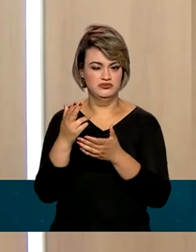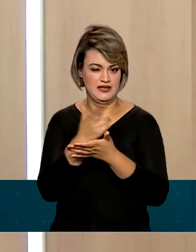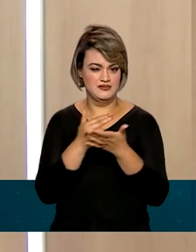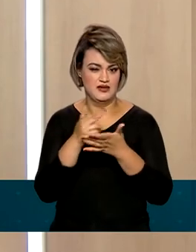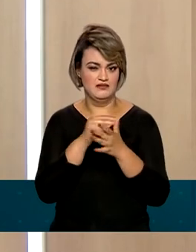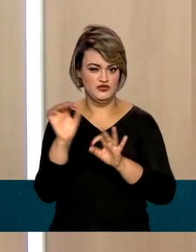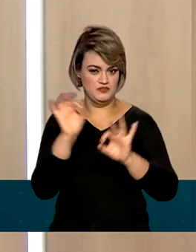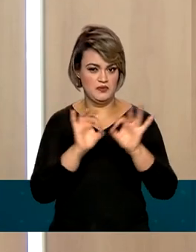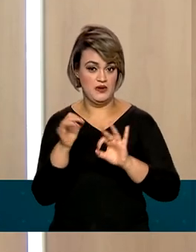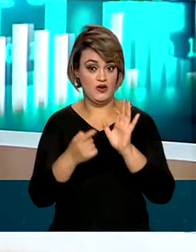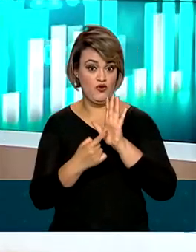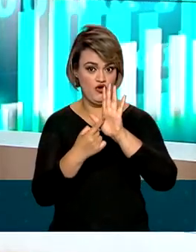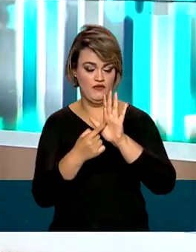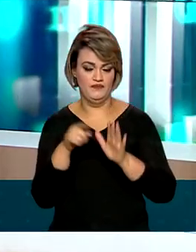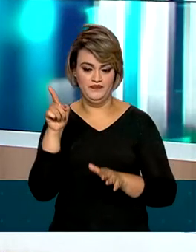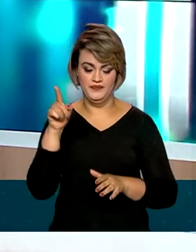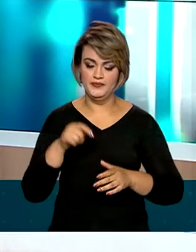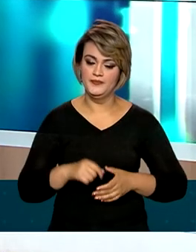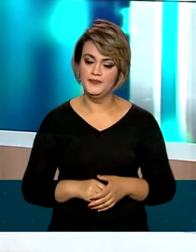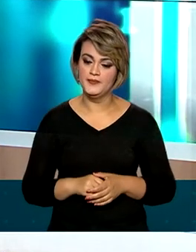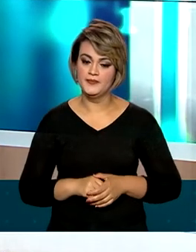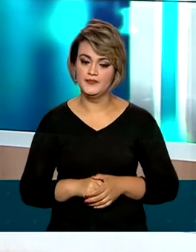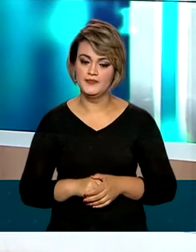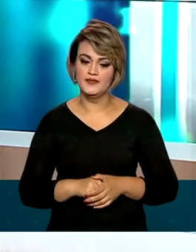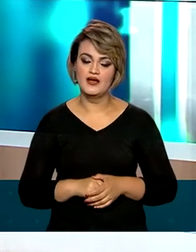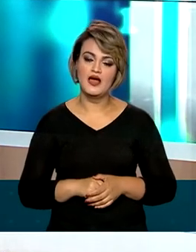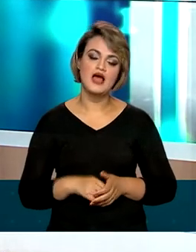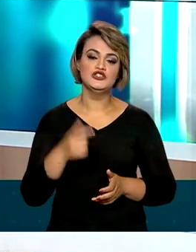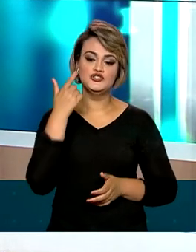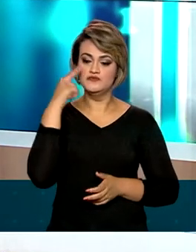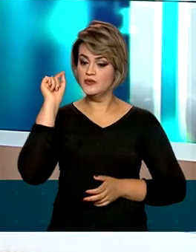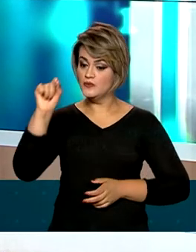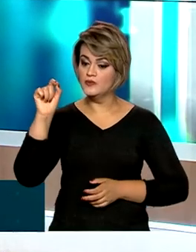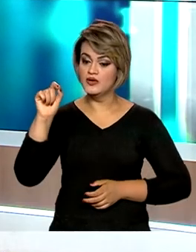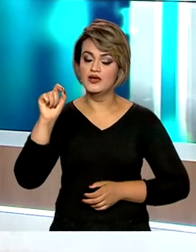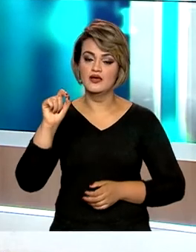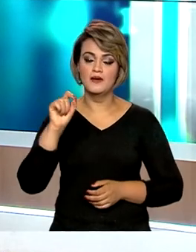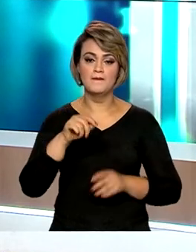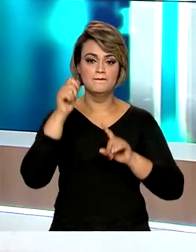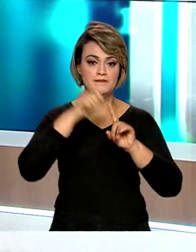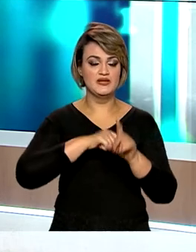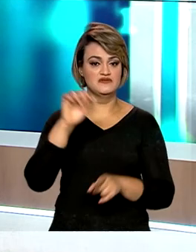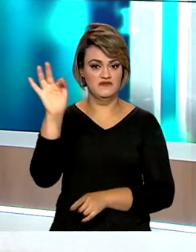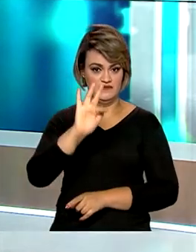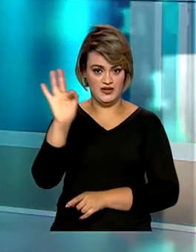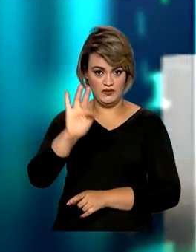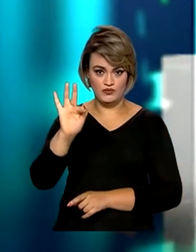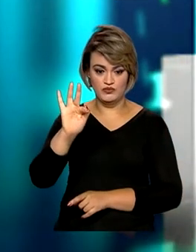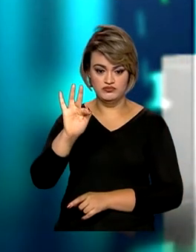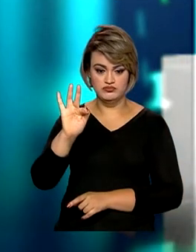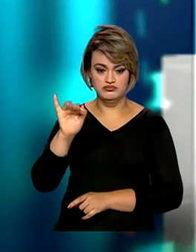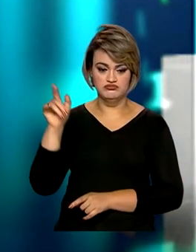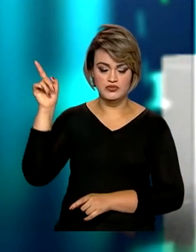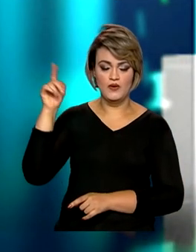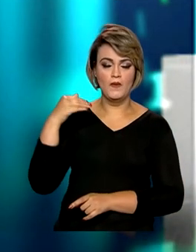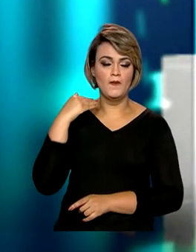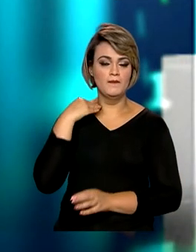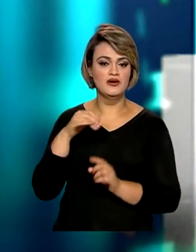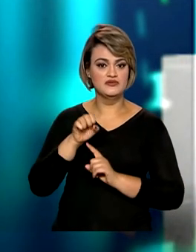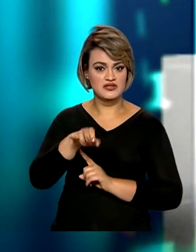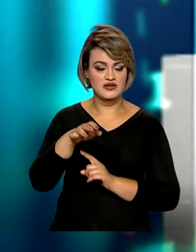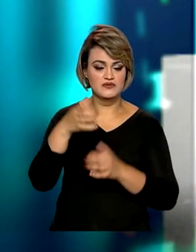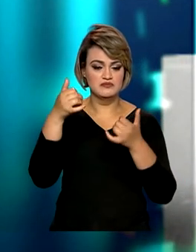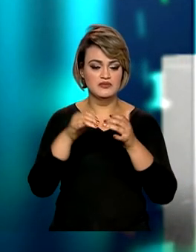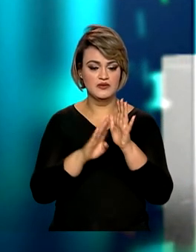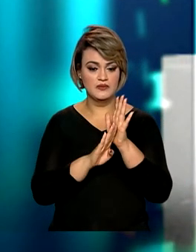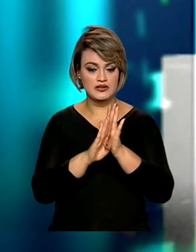preparada pela nossa equipe, especialmente para você. O que nós podemos observar é que, em fevereiro, já houve, de acordo com o Banco Central, o crescimento